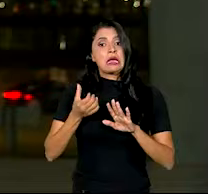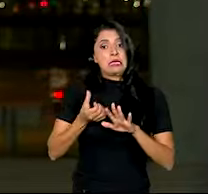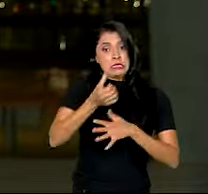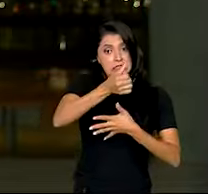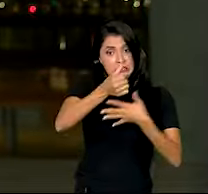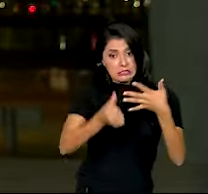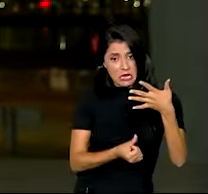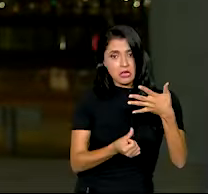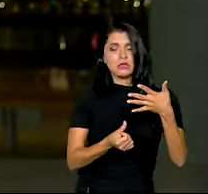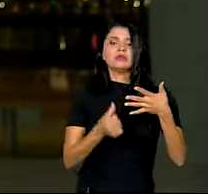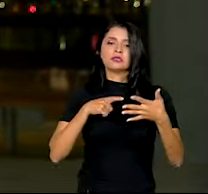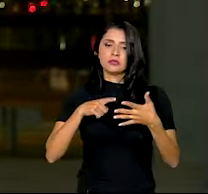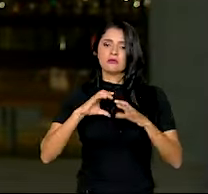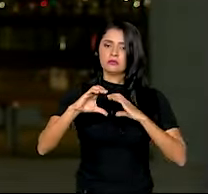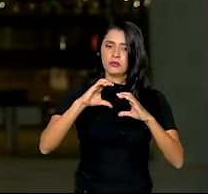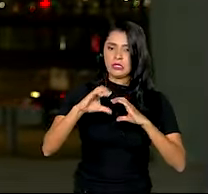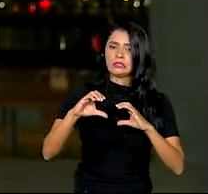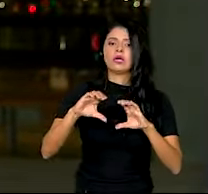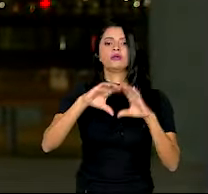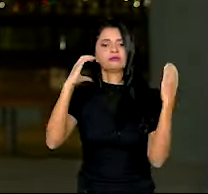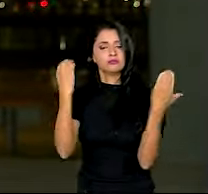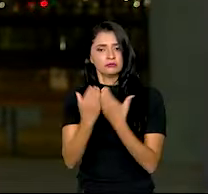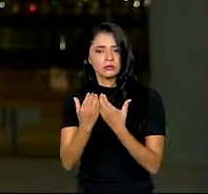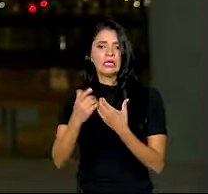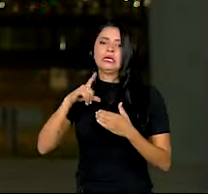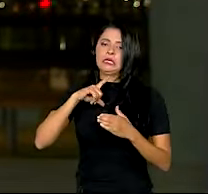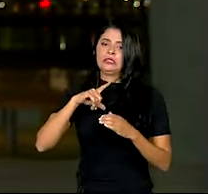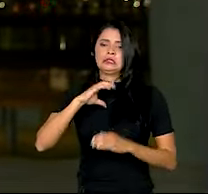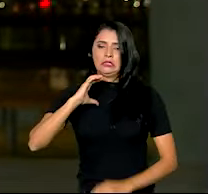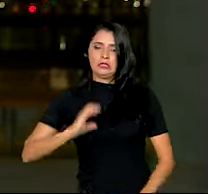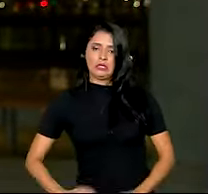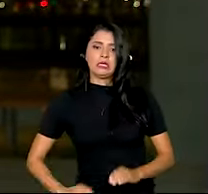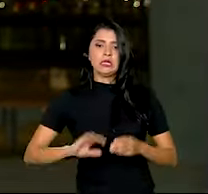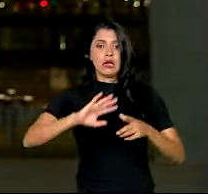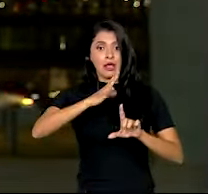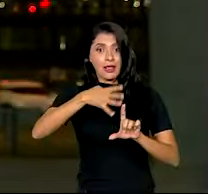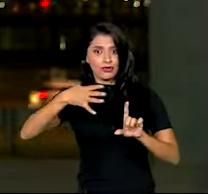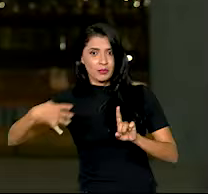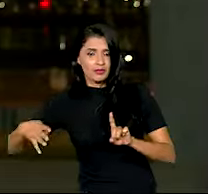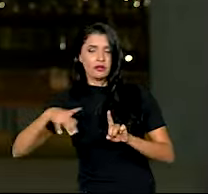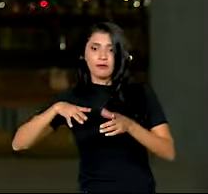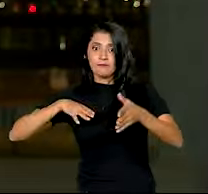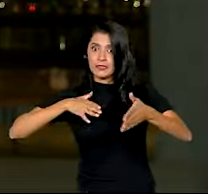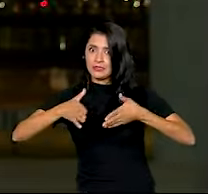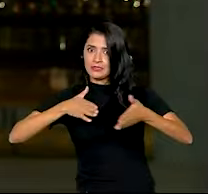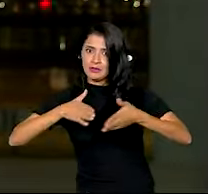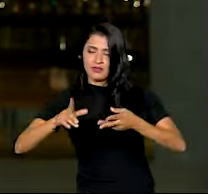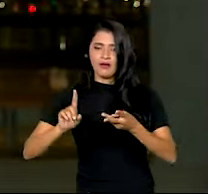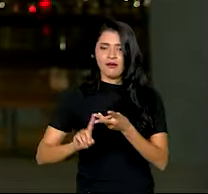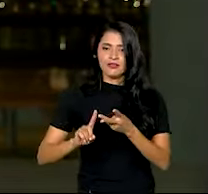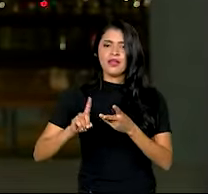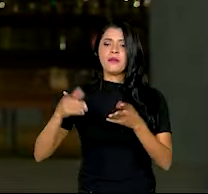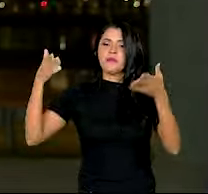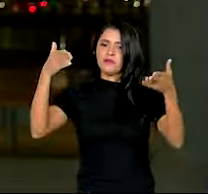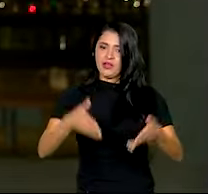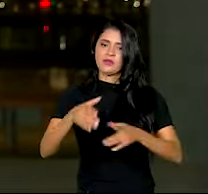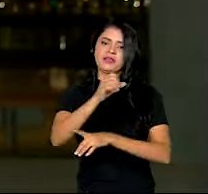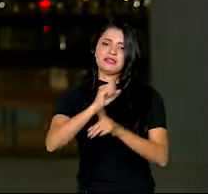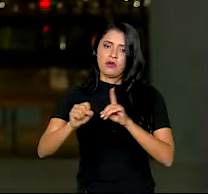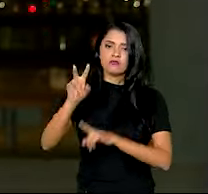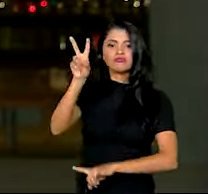Comunicação comunitária, cidadania, LGBTQIA+, acessibilidade e participação social,